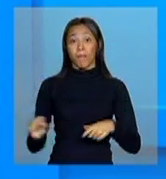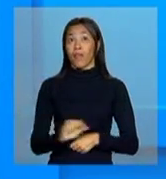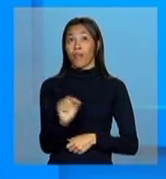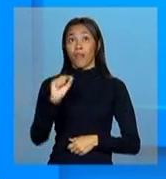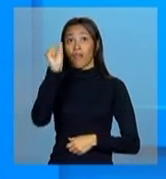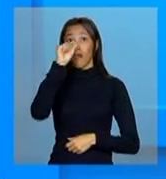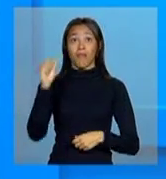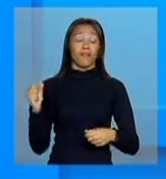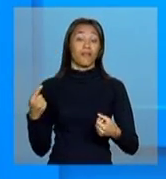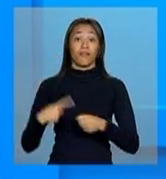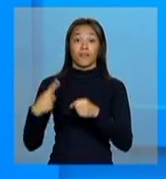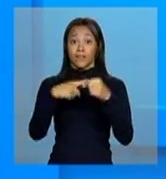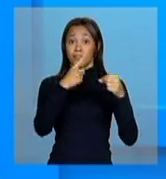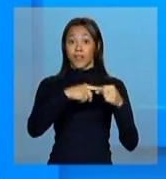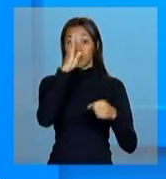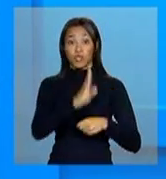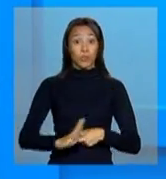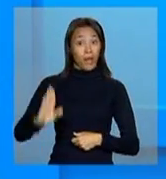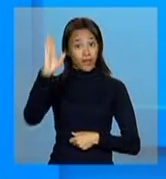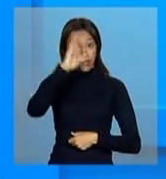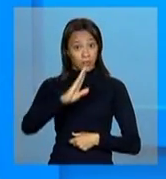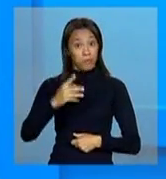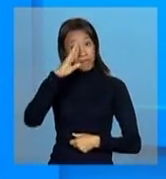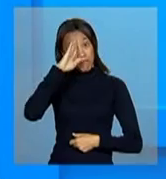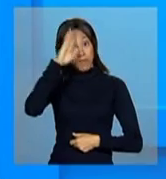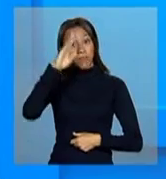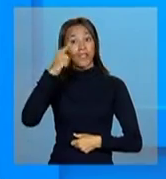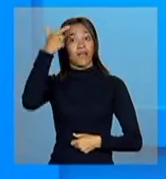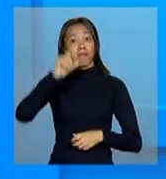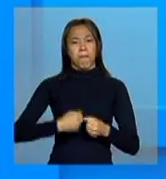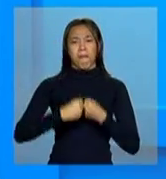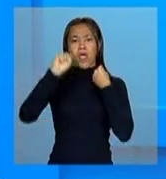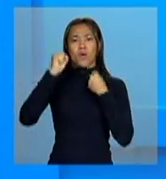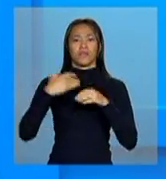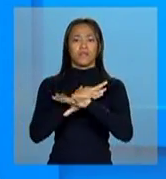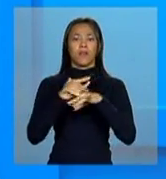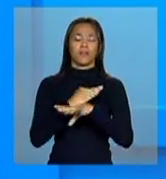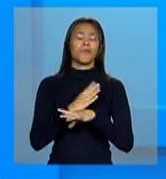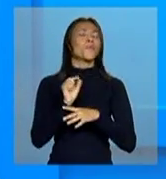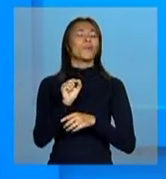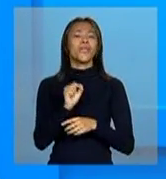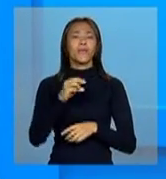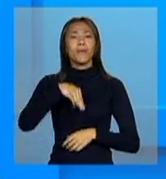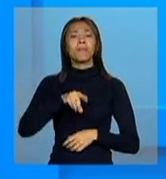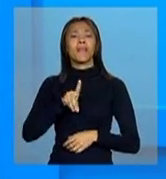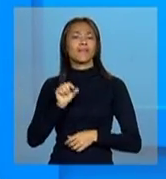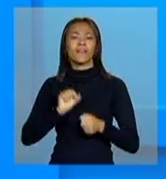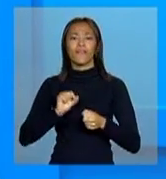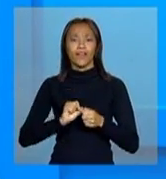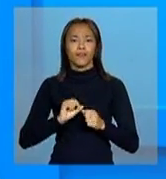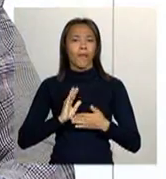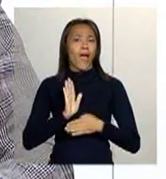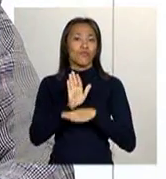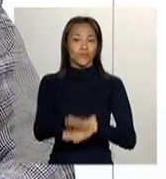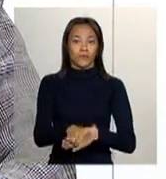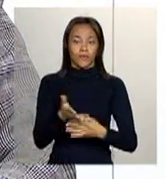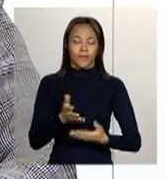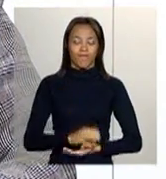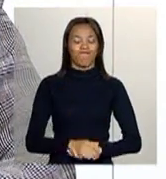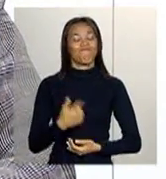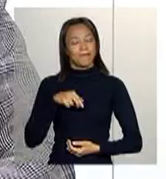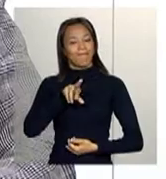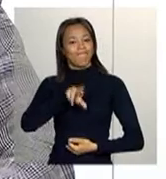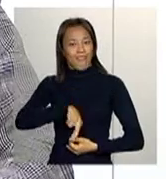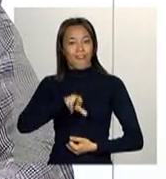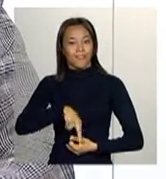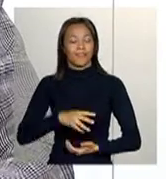principalmente as grandes cidades brasileiras. O que o MDS tem feito especificamente com essa população? É, Adriana, você tem toda a razão.